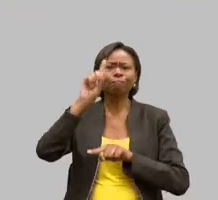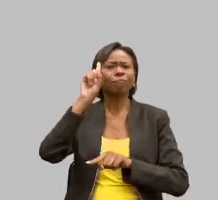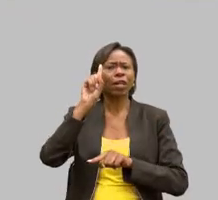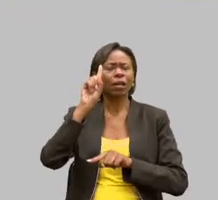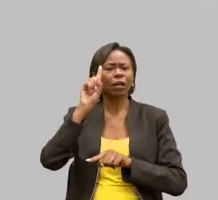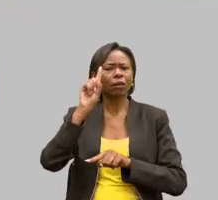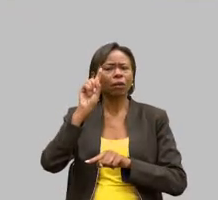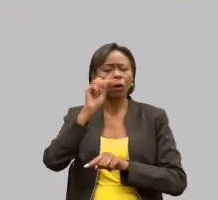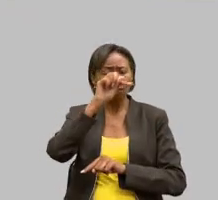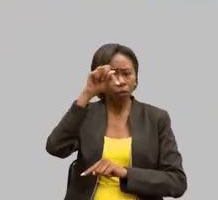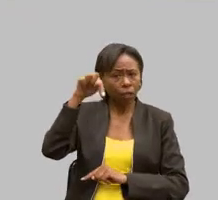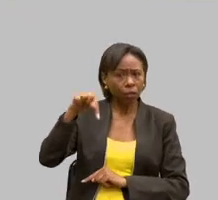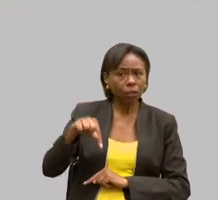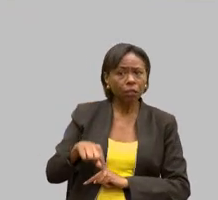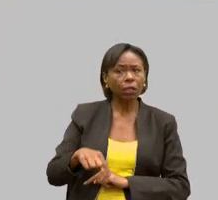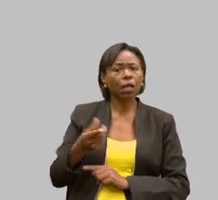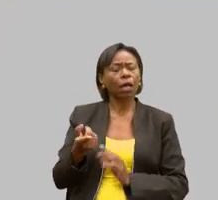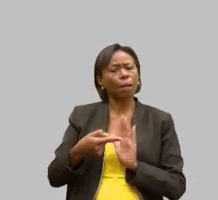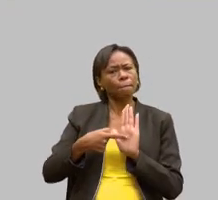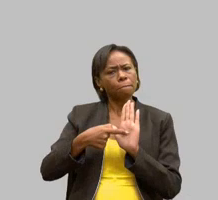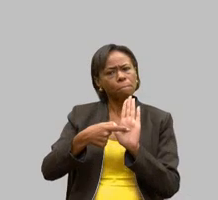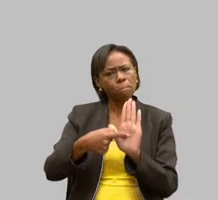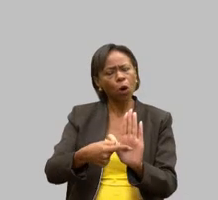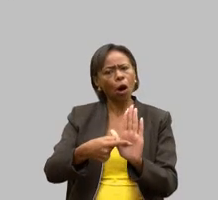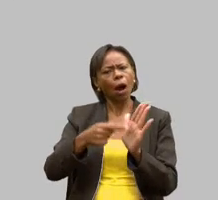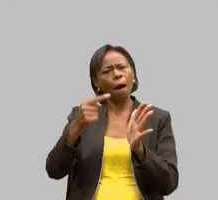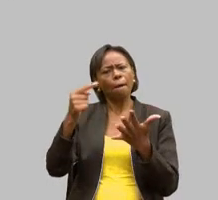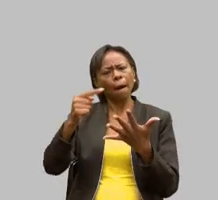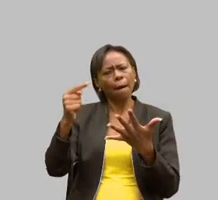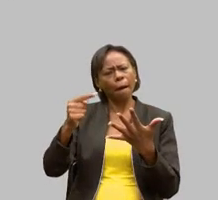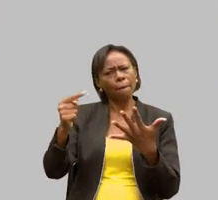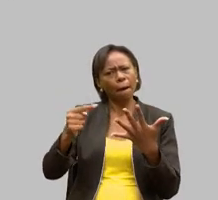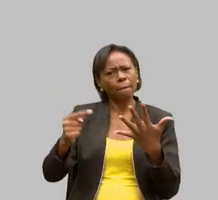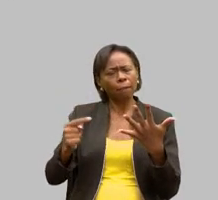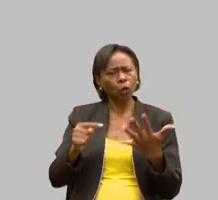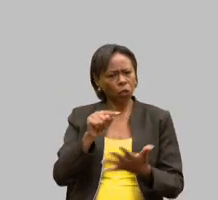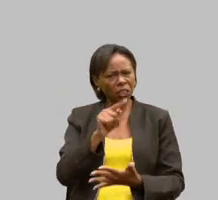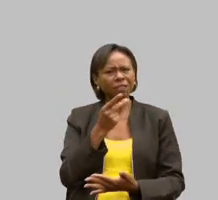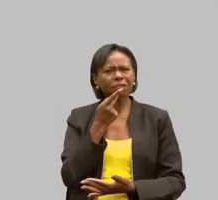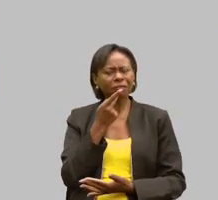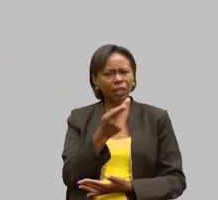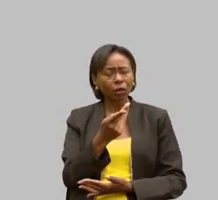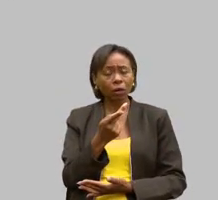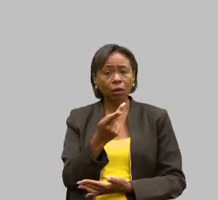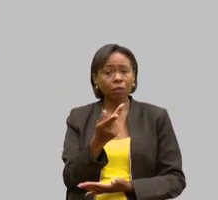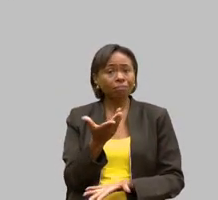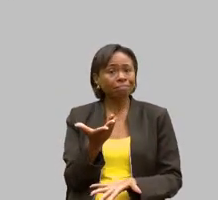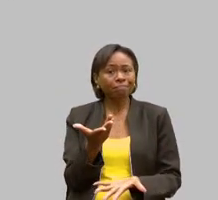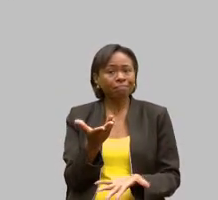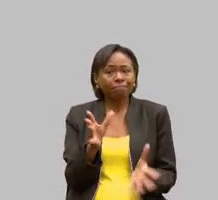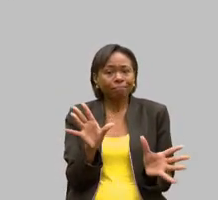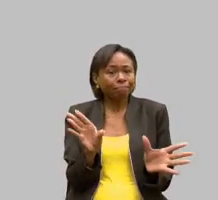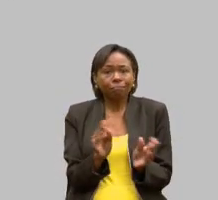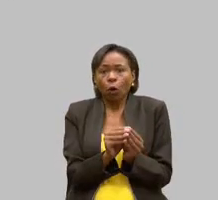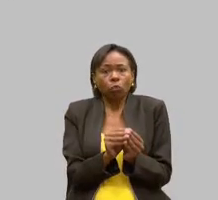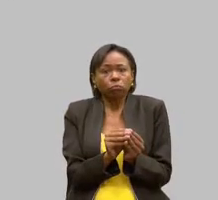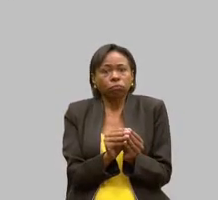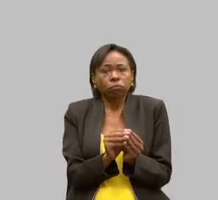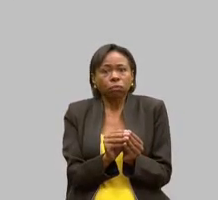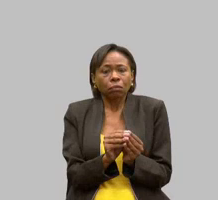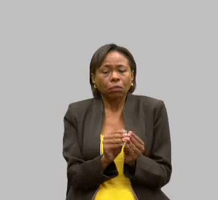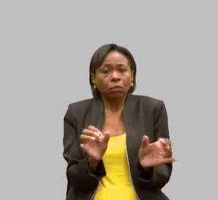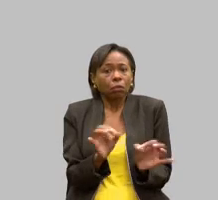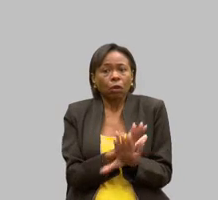expondo tudo o que você colocou acho que não precisava dar fala de mais ninguém porque você você